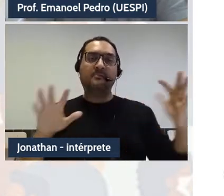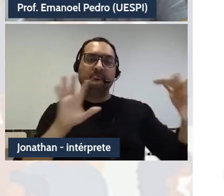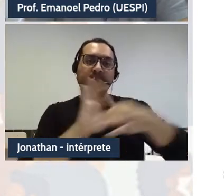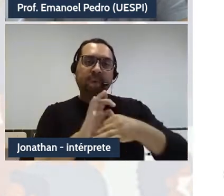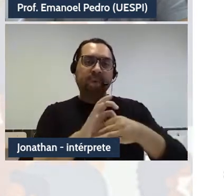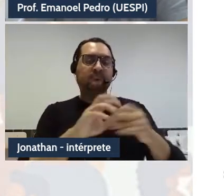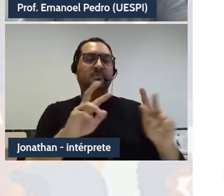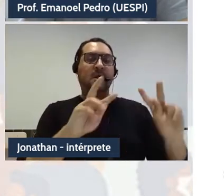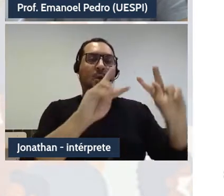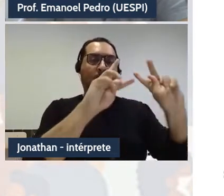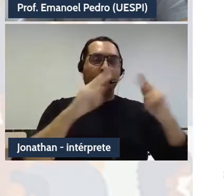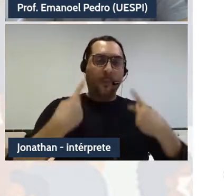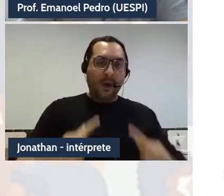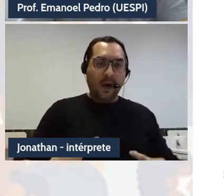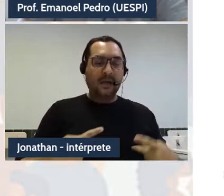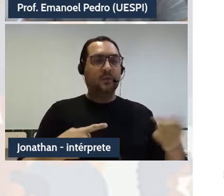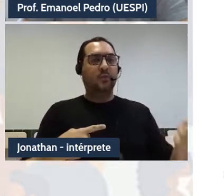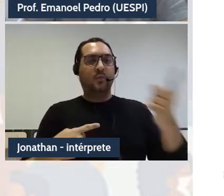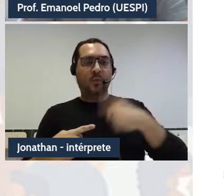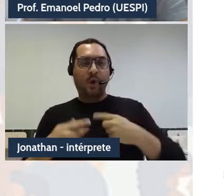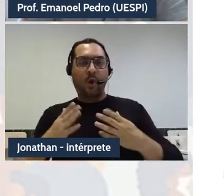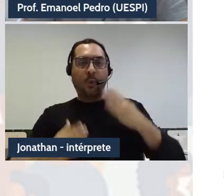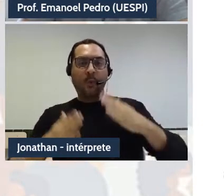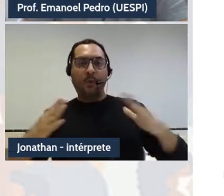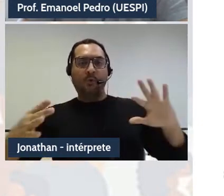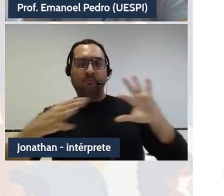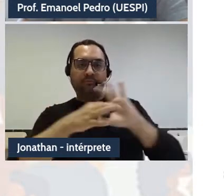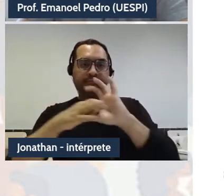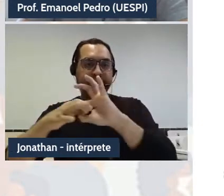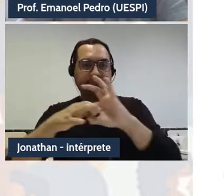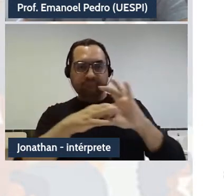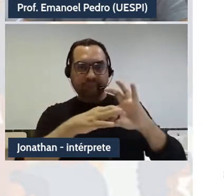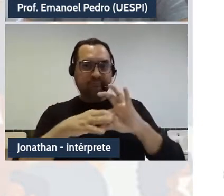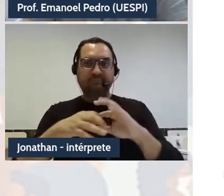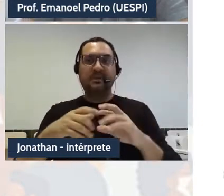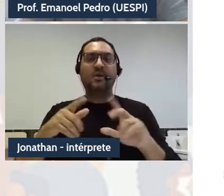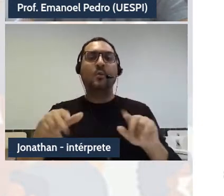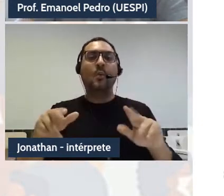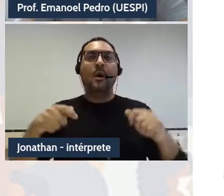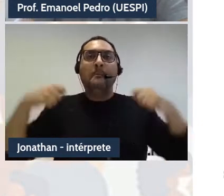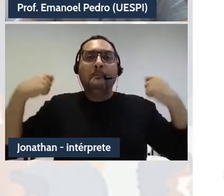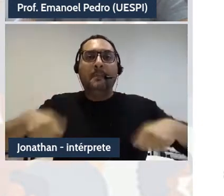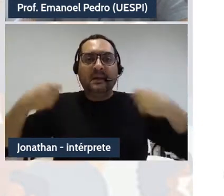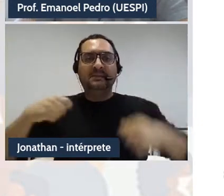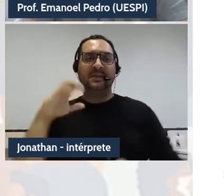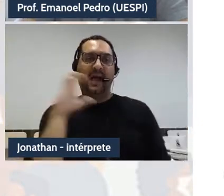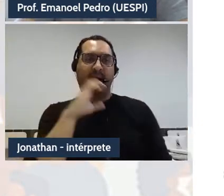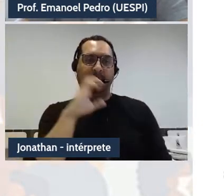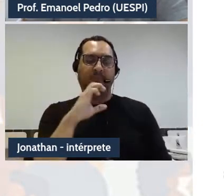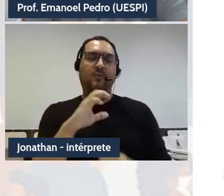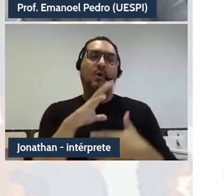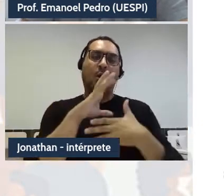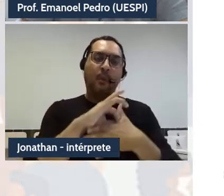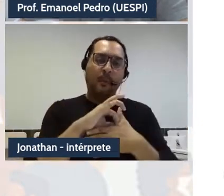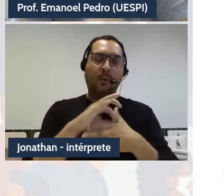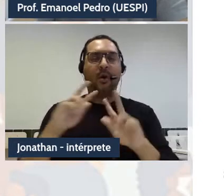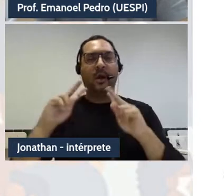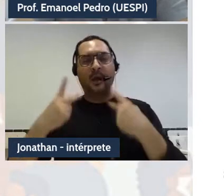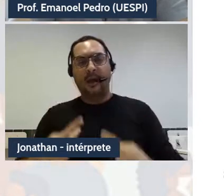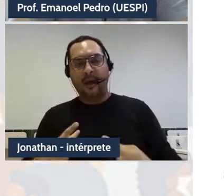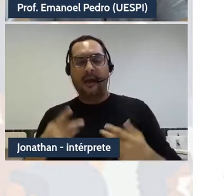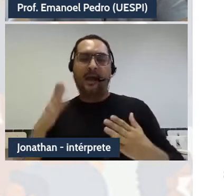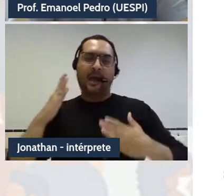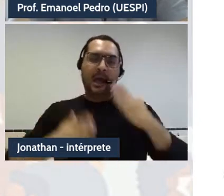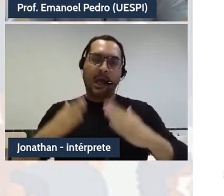inumano, entre o homem e a tecnologia. Uma emergência híbrida do homem com as máquinas. Como exemplo,